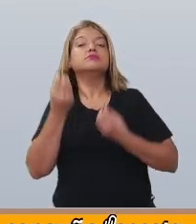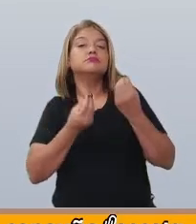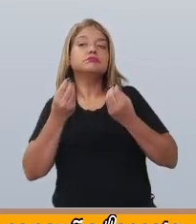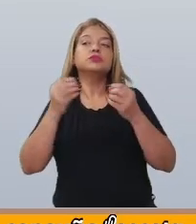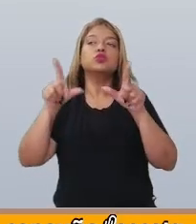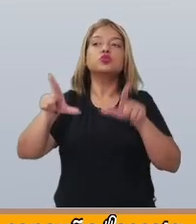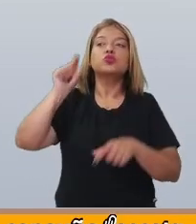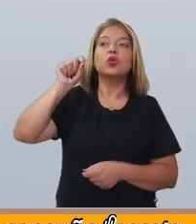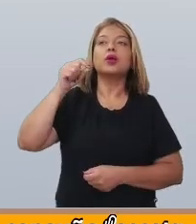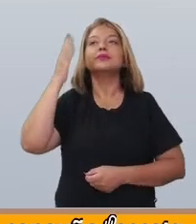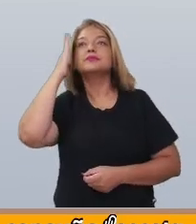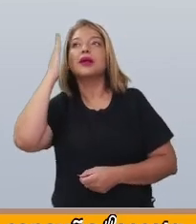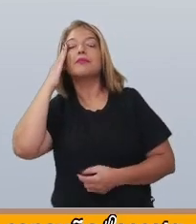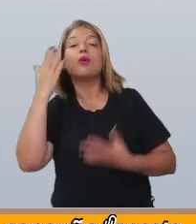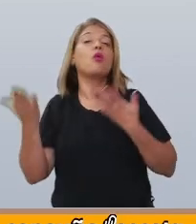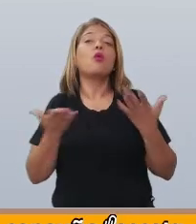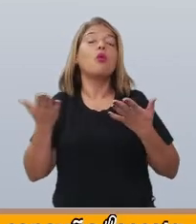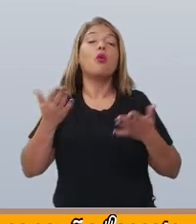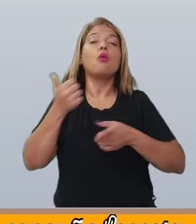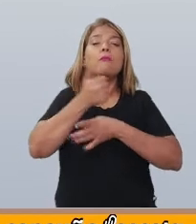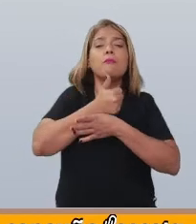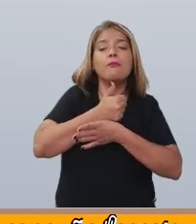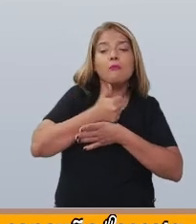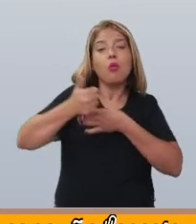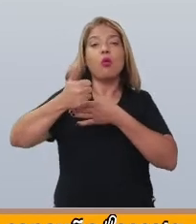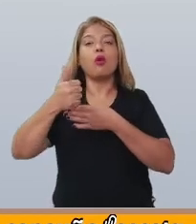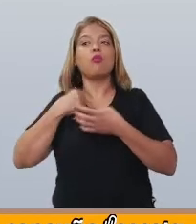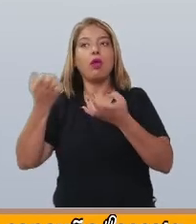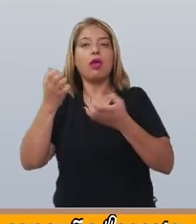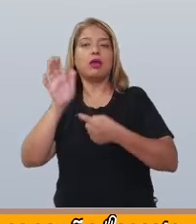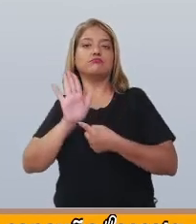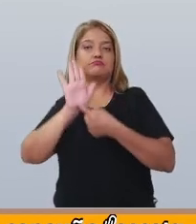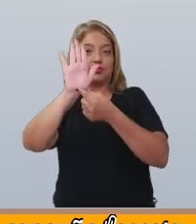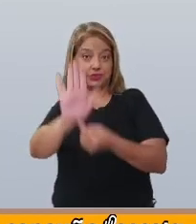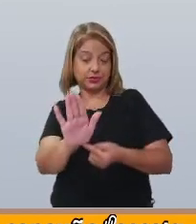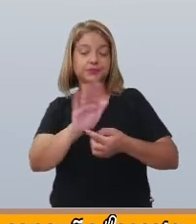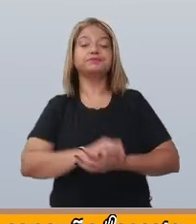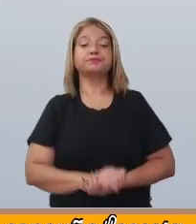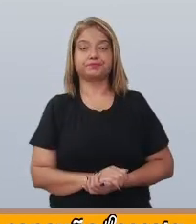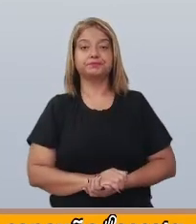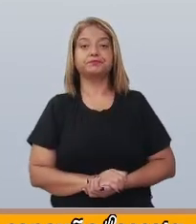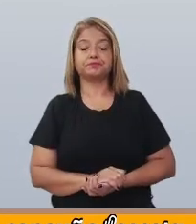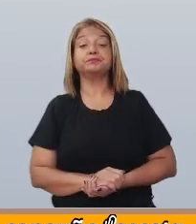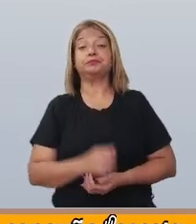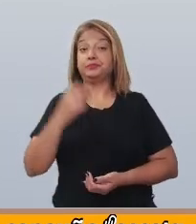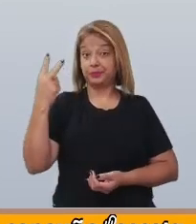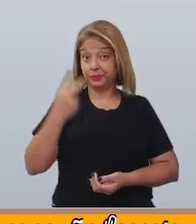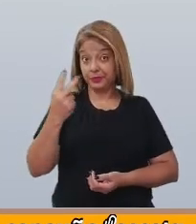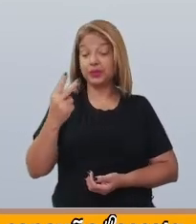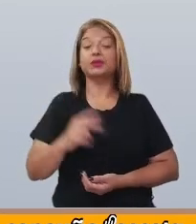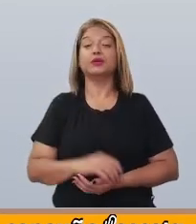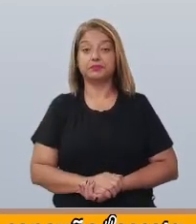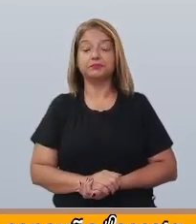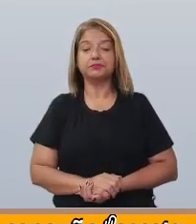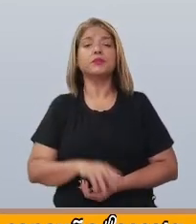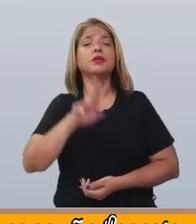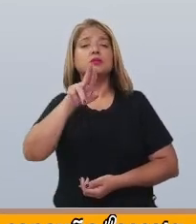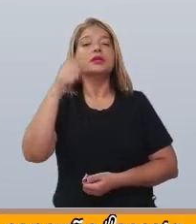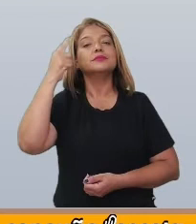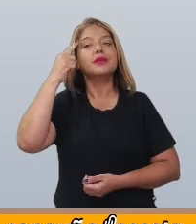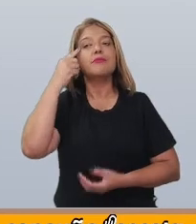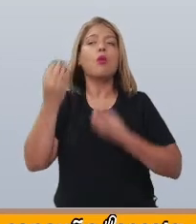que você quer transmitir. Depois, estabeleça os